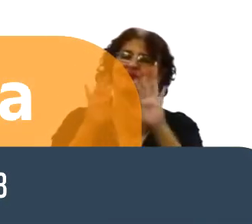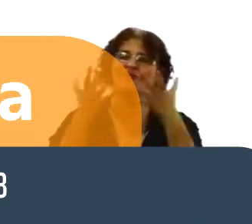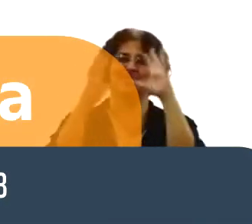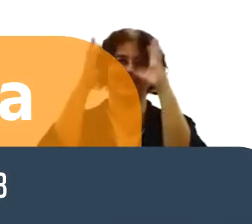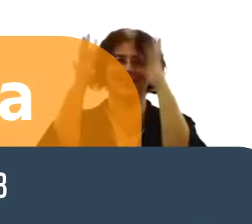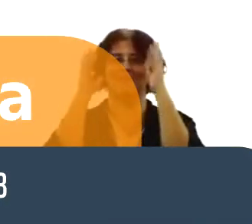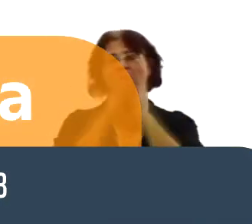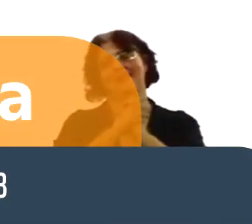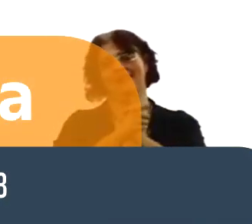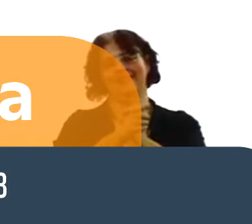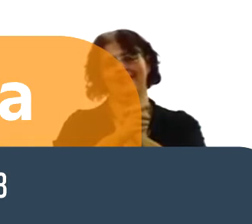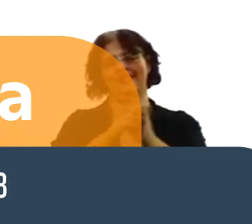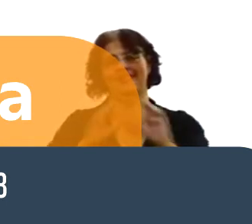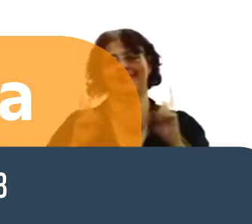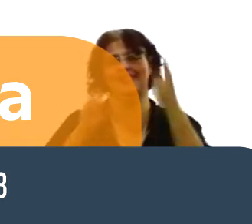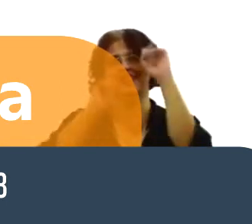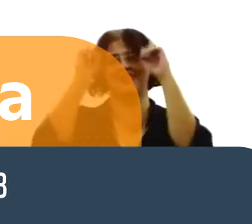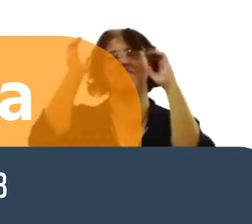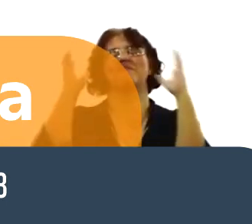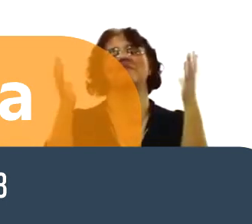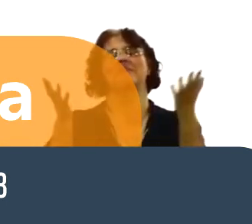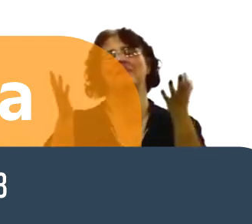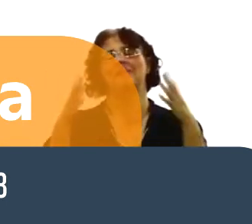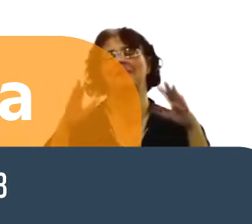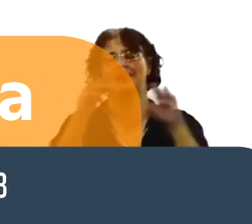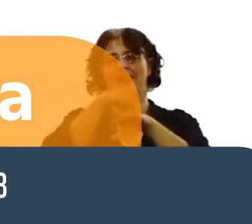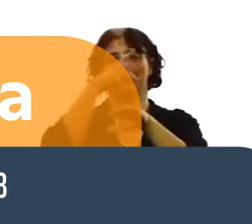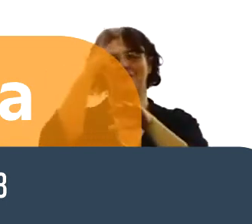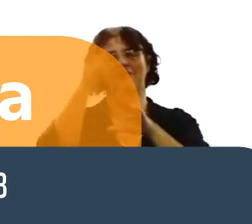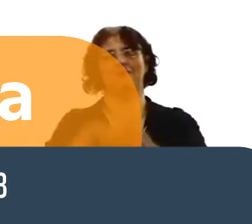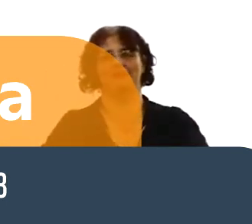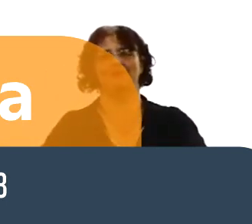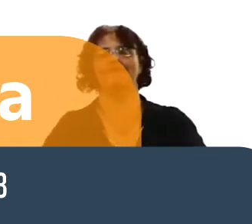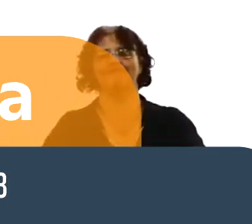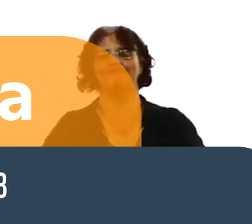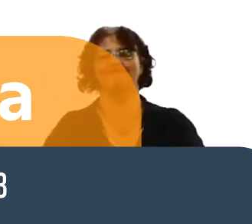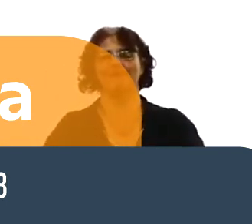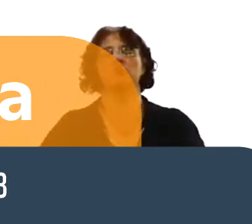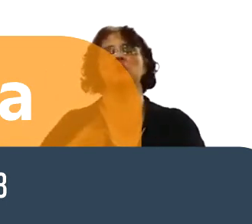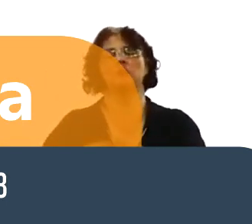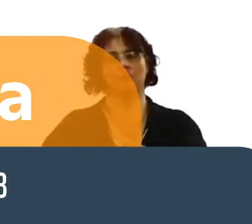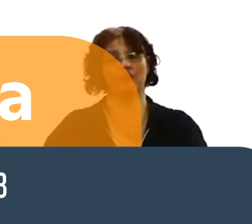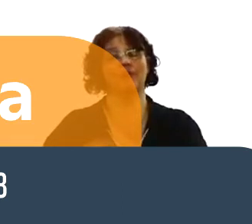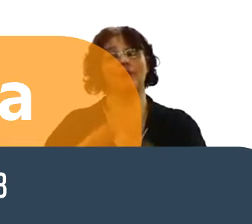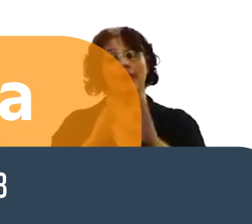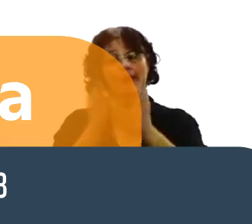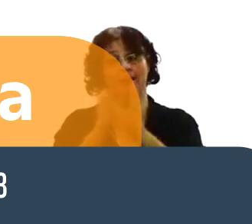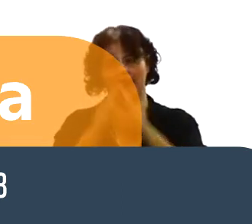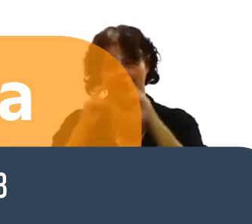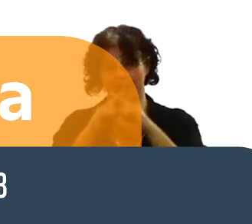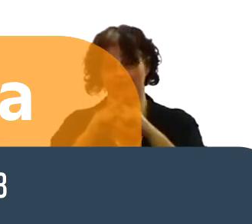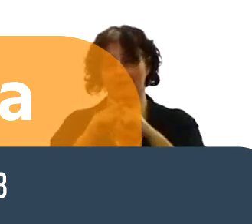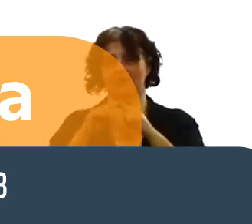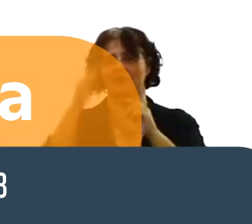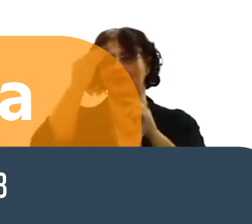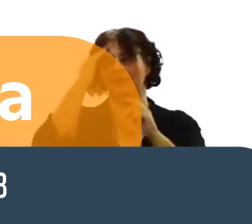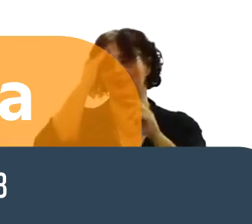consideram uma festa, mas a igreja faz mais. Porque a igreja reconheceu a primeira vinda de Jesus Cristo, seu nascimento,